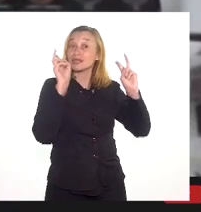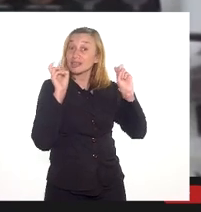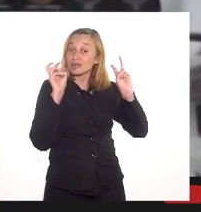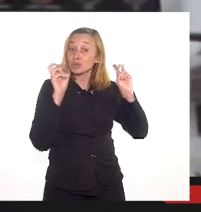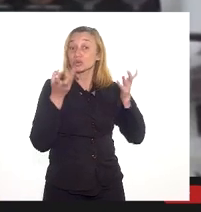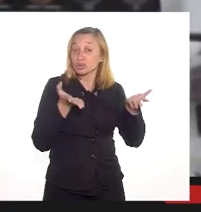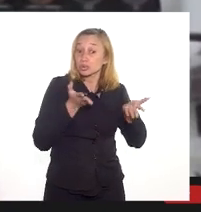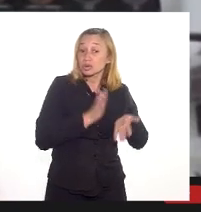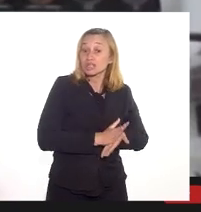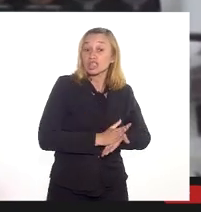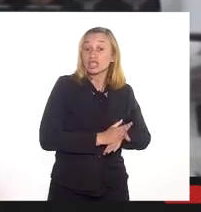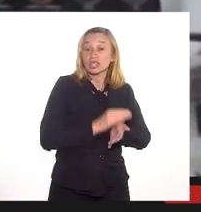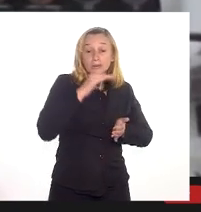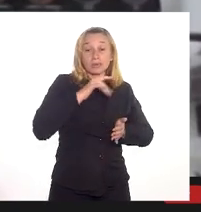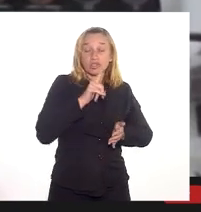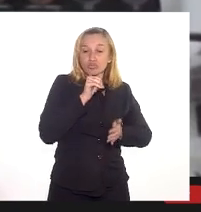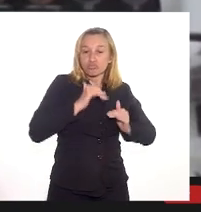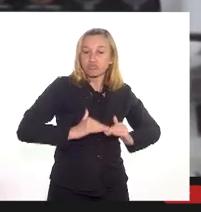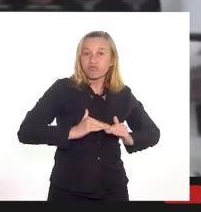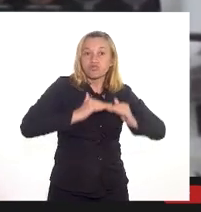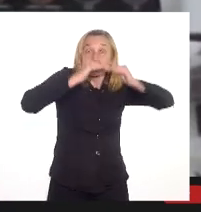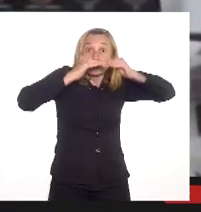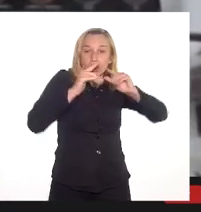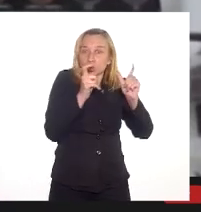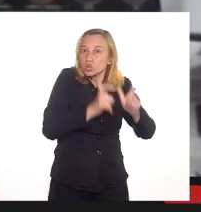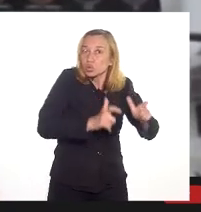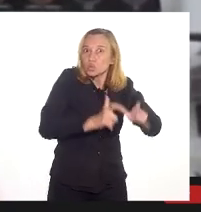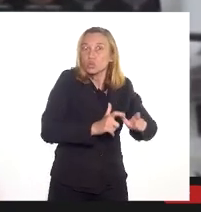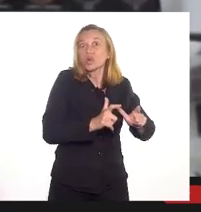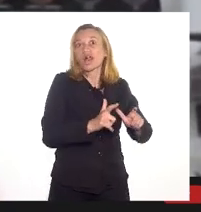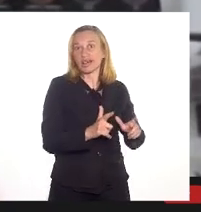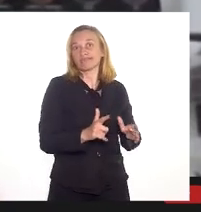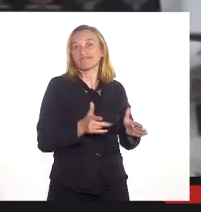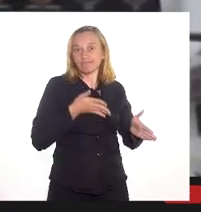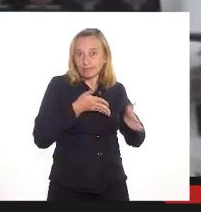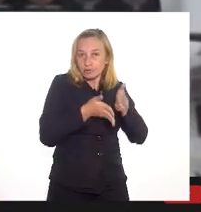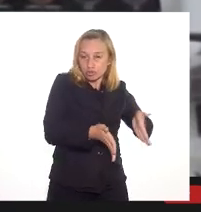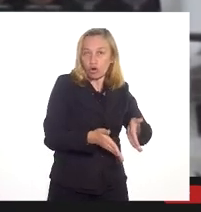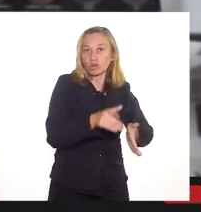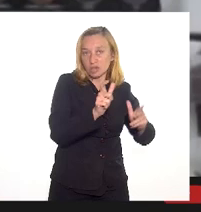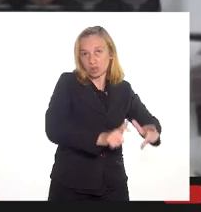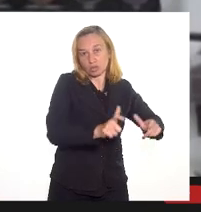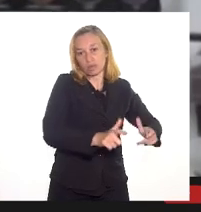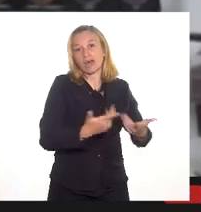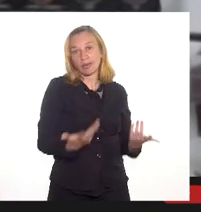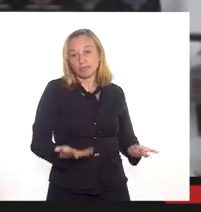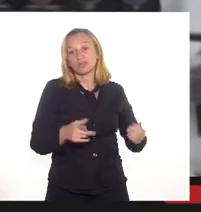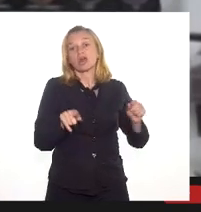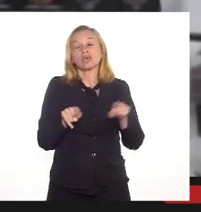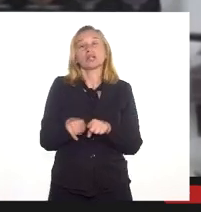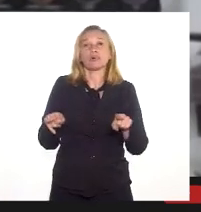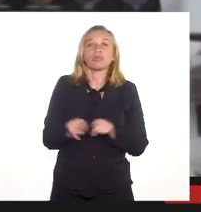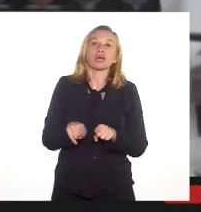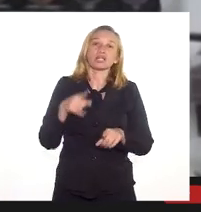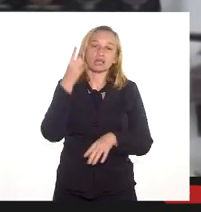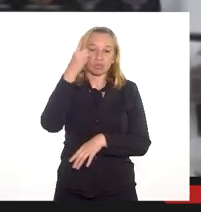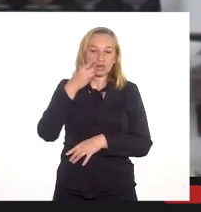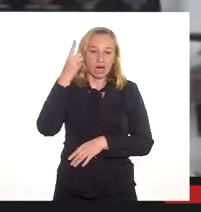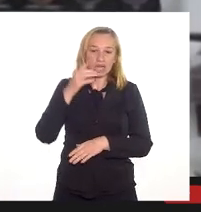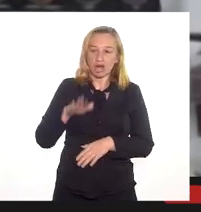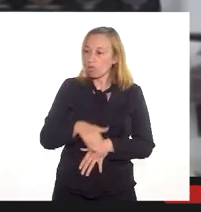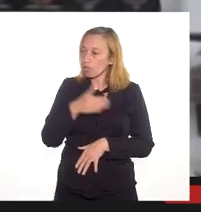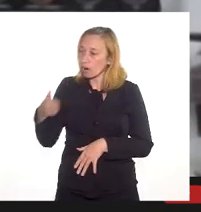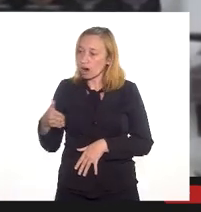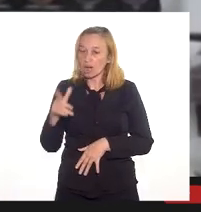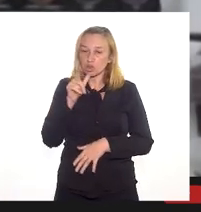de enchente, que é um dos principais focos que a gente tem nessa discussão. A gente tem também, deputado, ao lado da